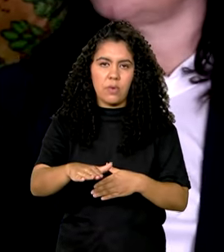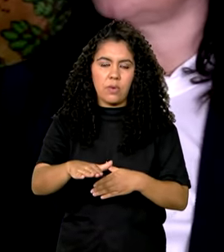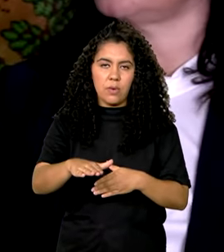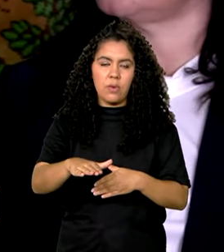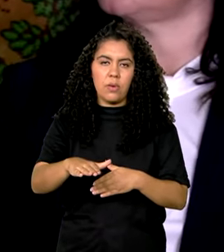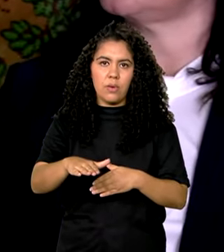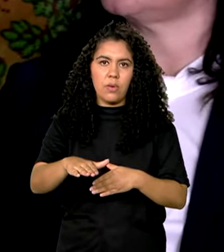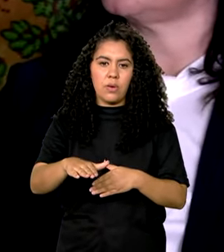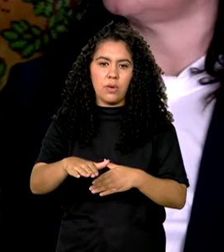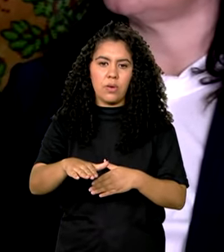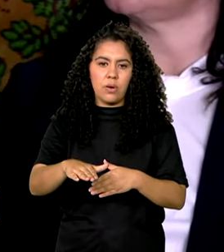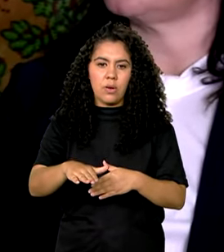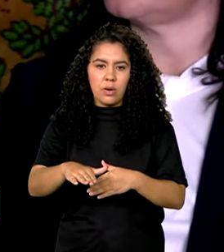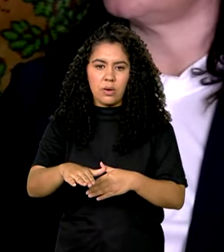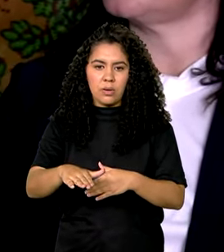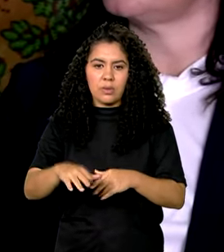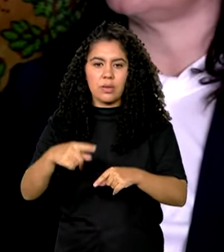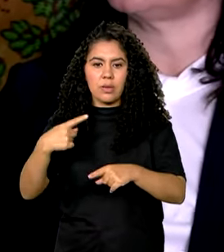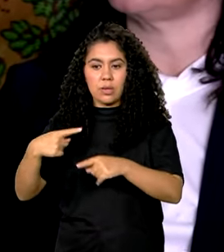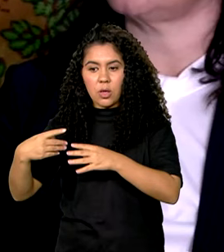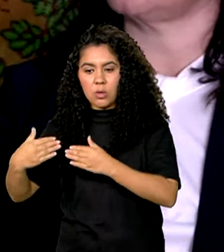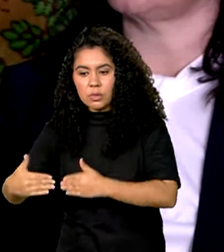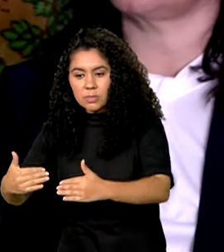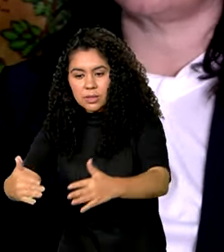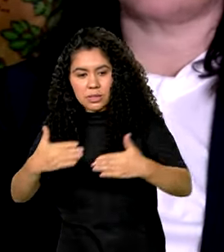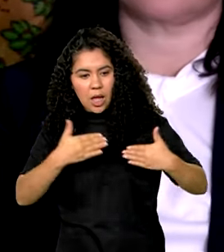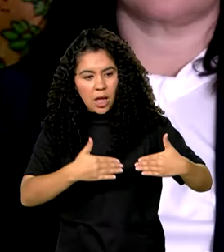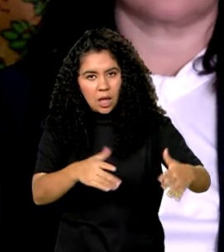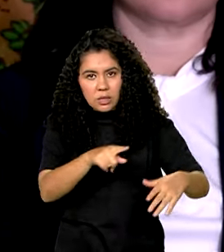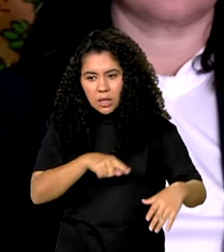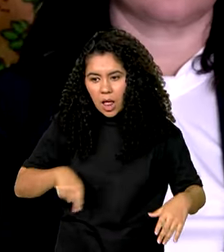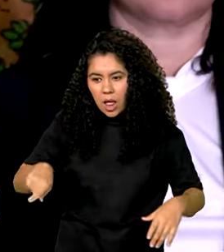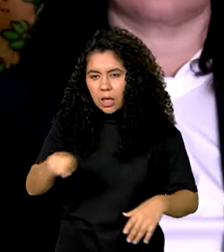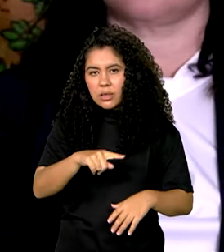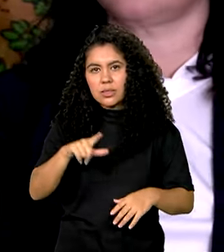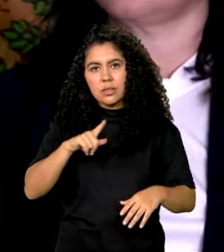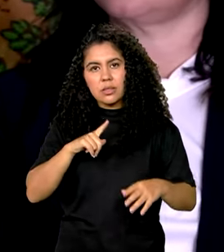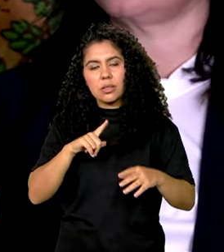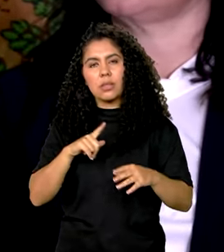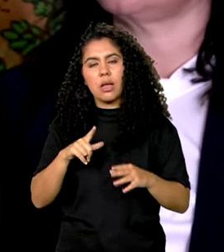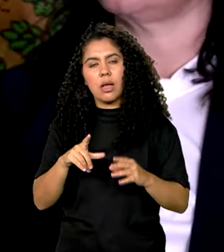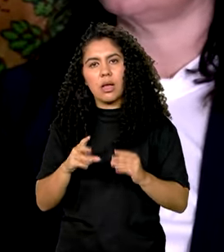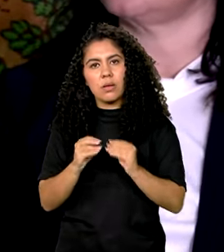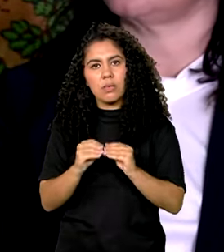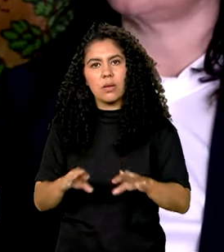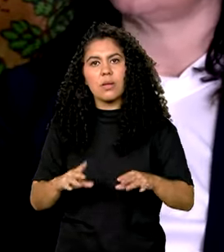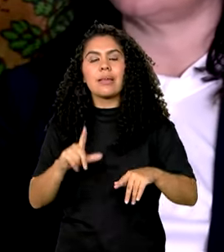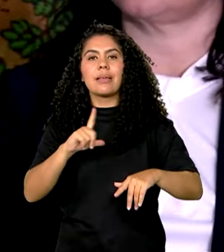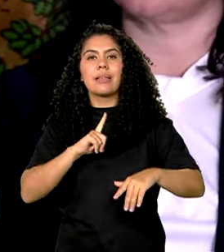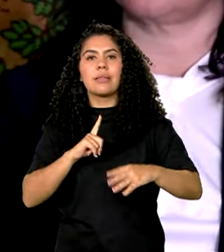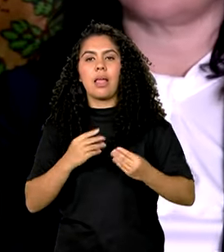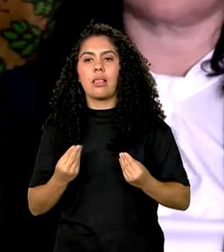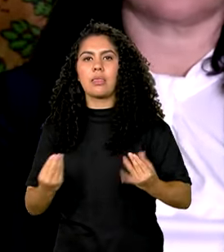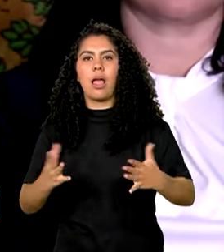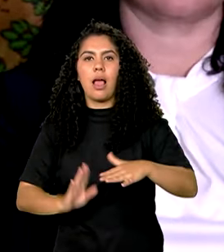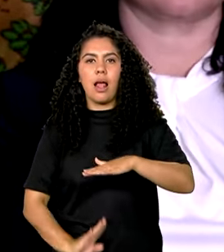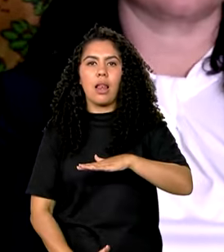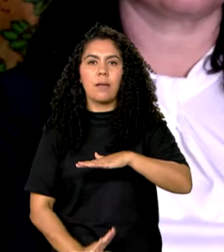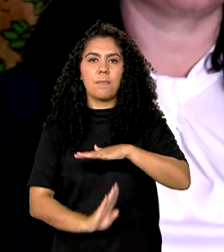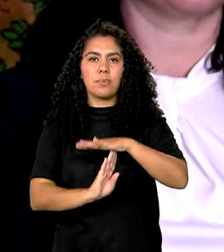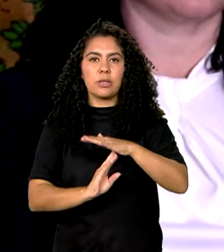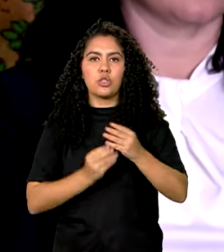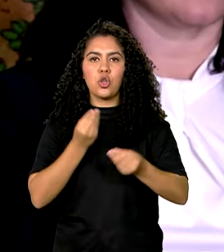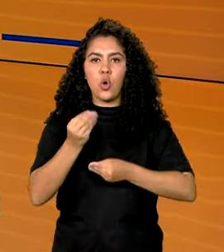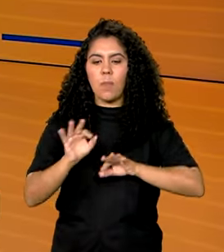afetados sejam comunicados do limite que vai ser dado para a elaboração do